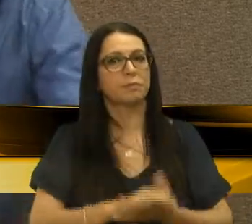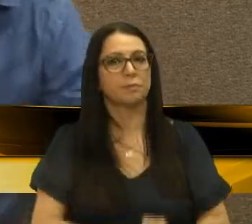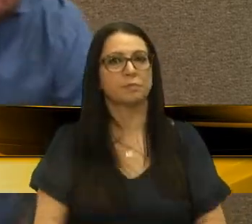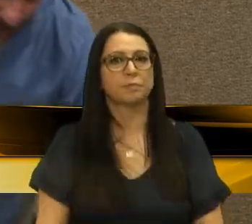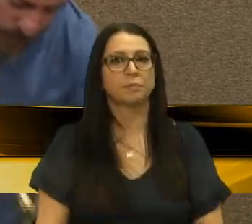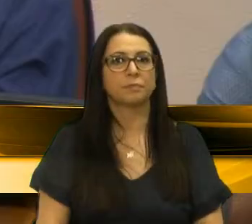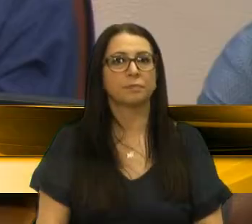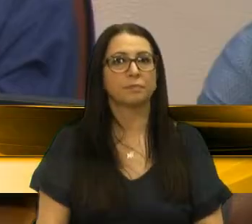Obrigado. Obrigado.